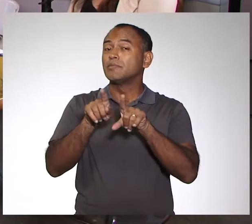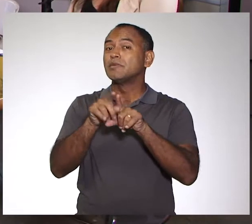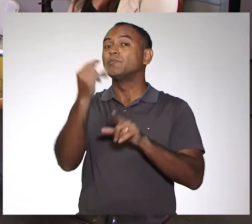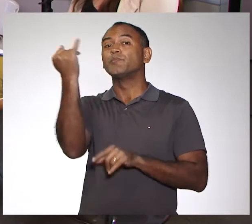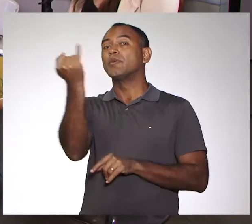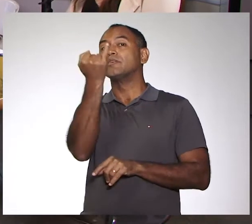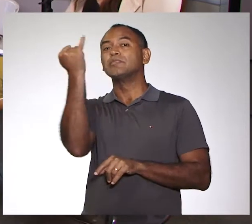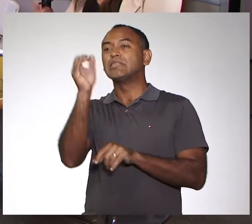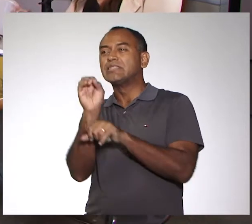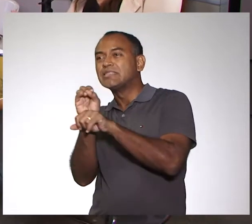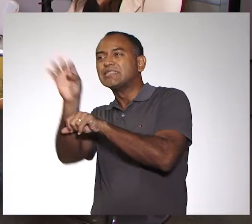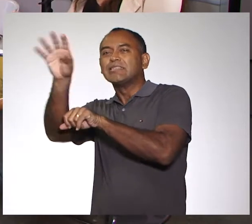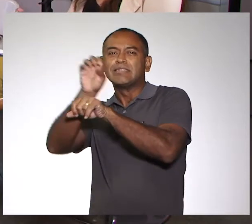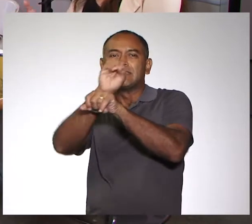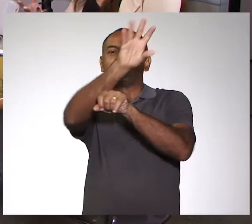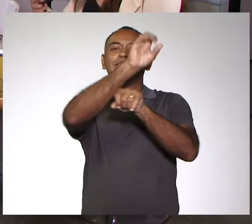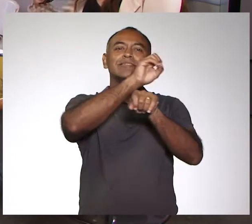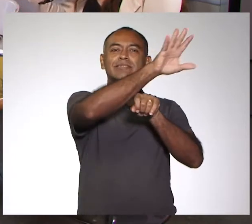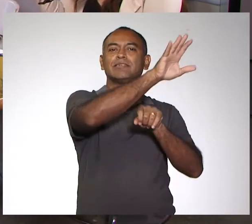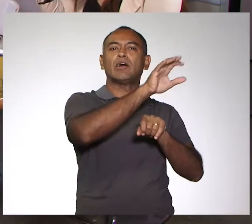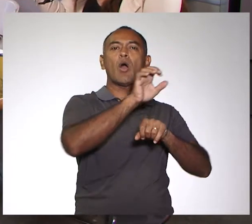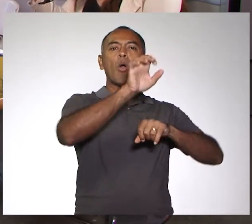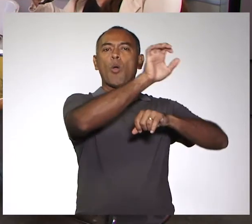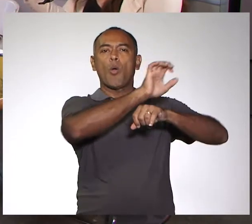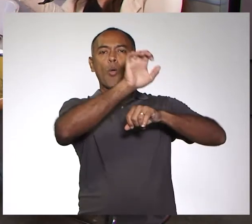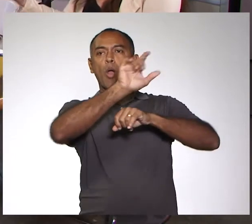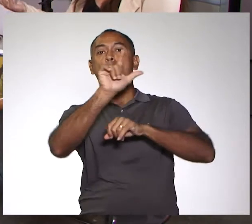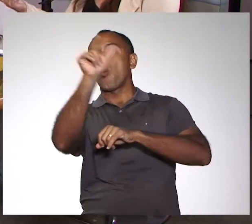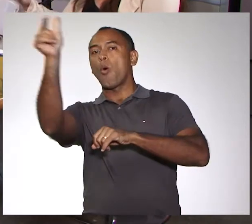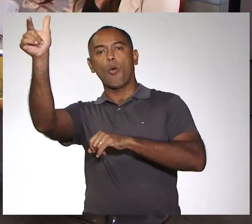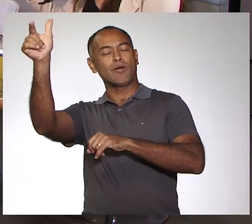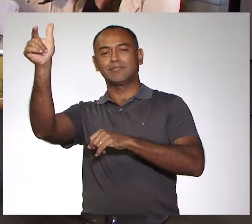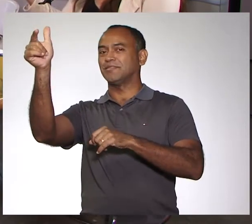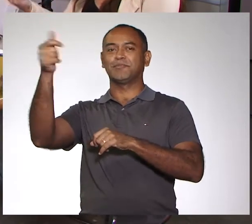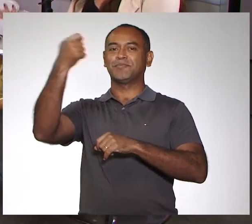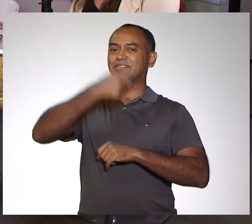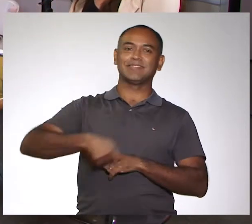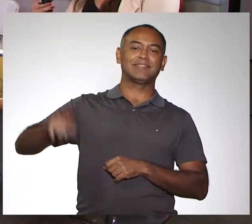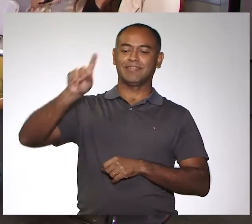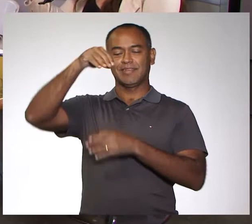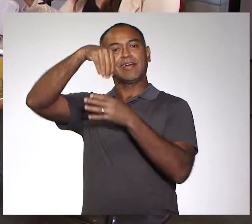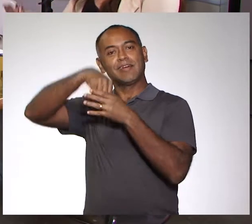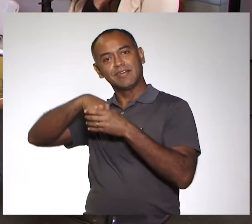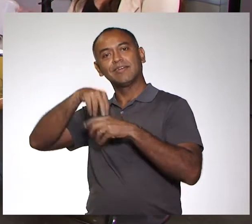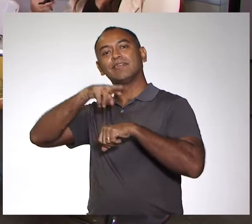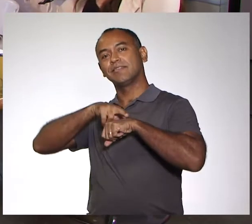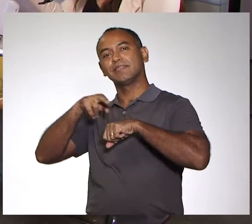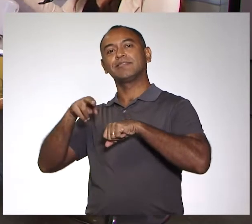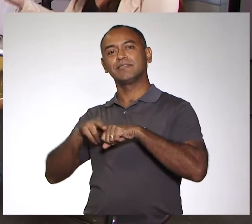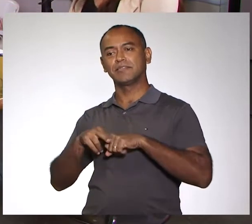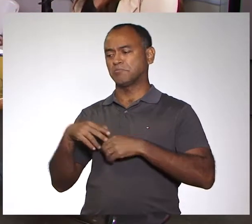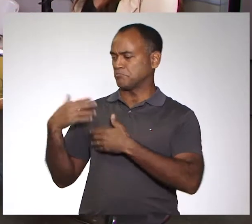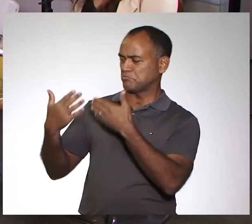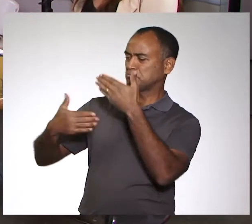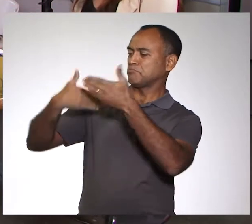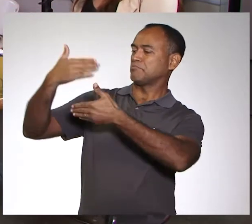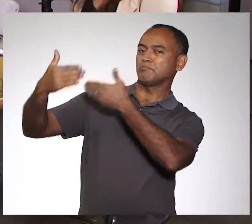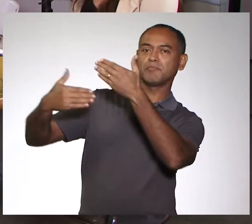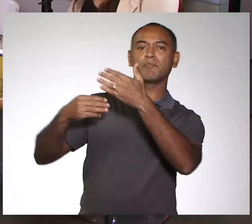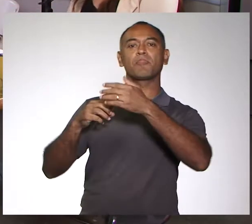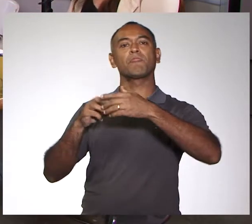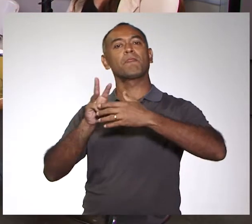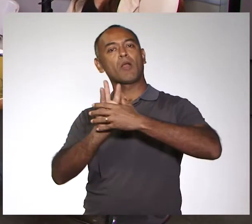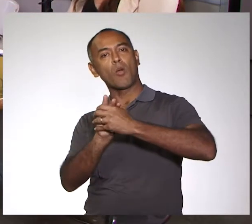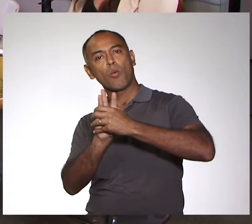de sair do Estado. E, além do mais, vai melhorar o nosso desenvolvimento, tanto institucional como da sociedade.